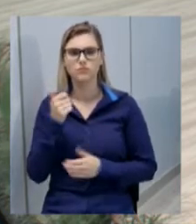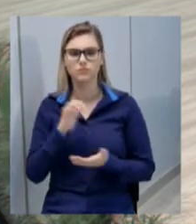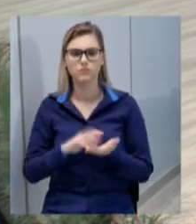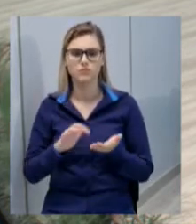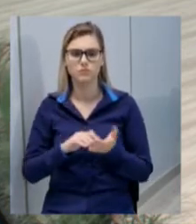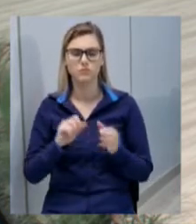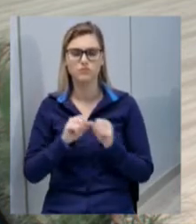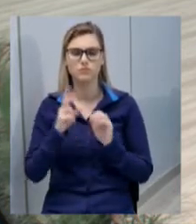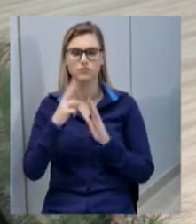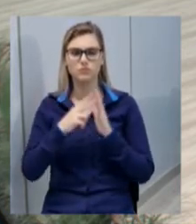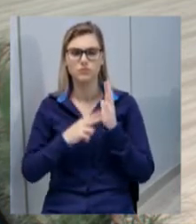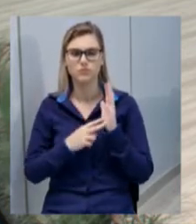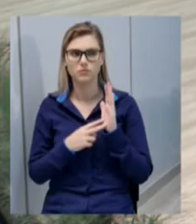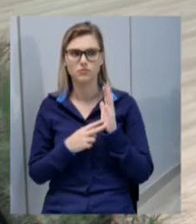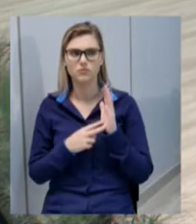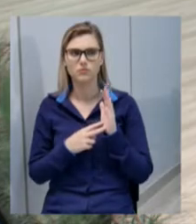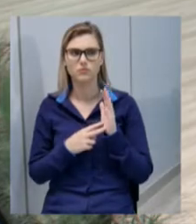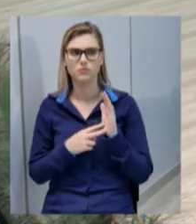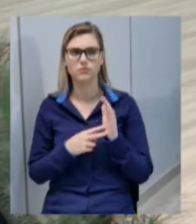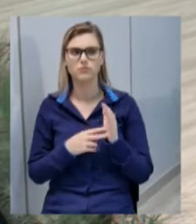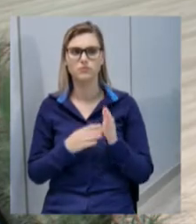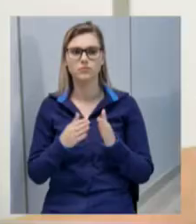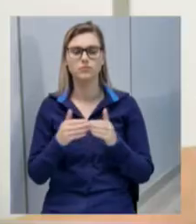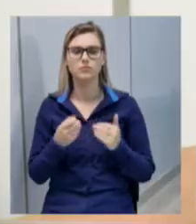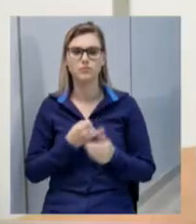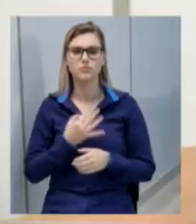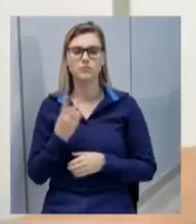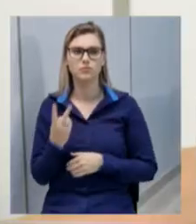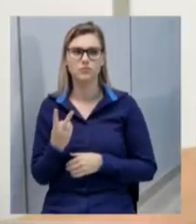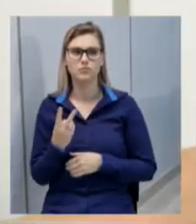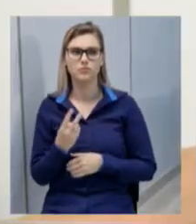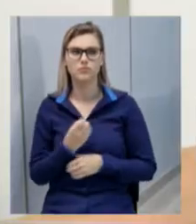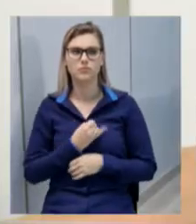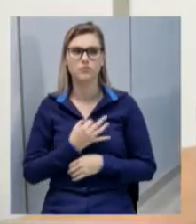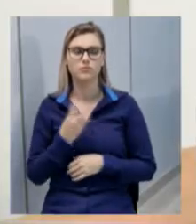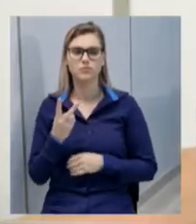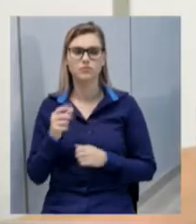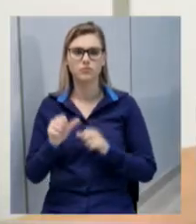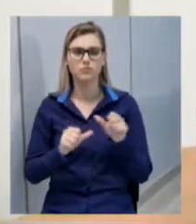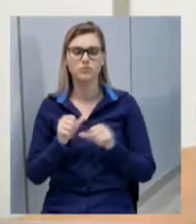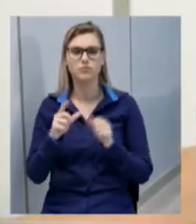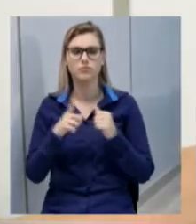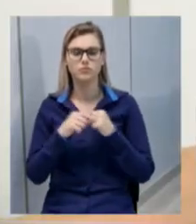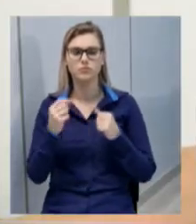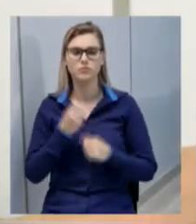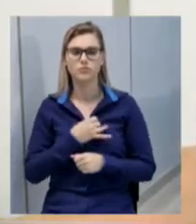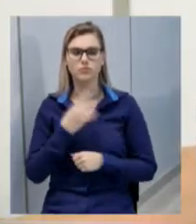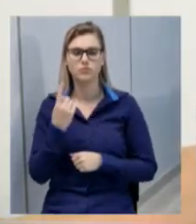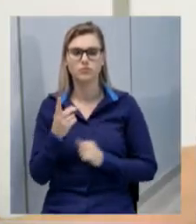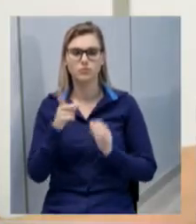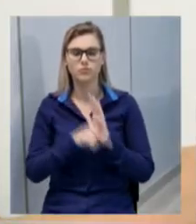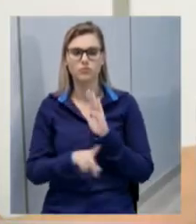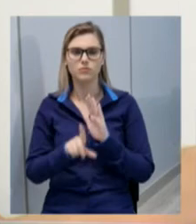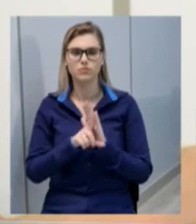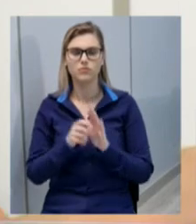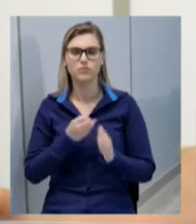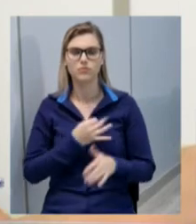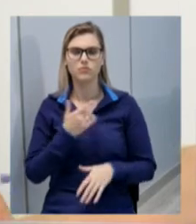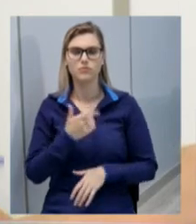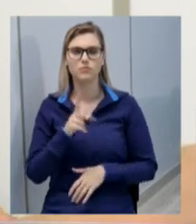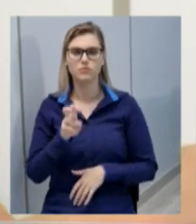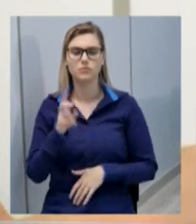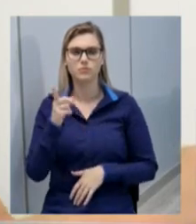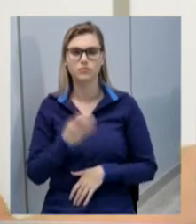secretário que faça a leitura da emenda número 2 emenda número 2 altera o artigo número 1 do projeto de lei número 25